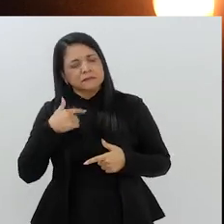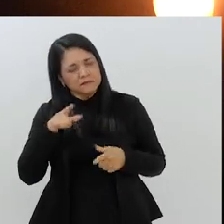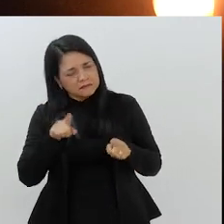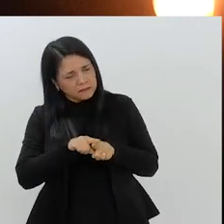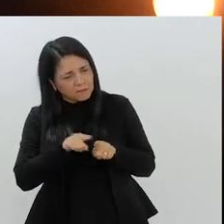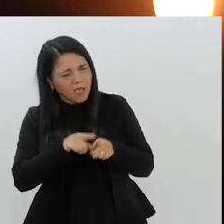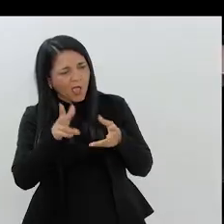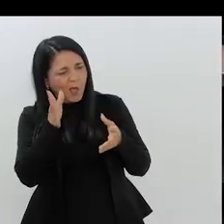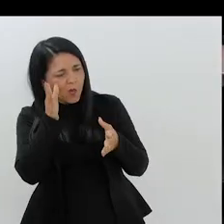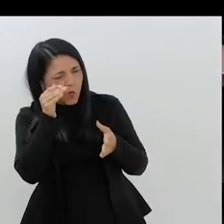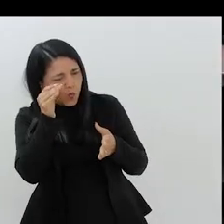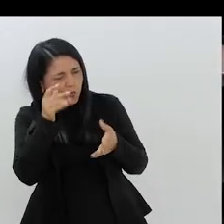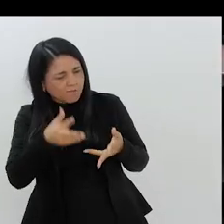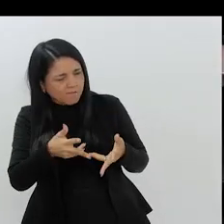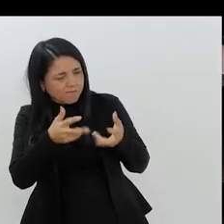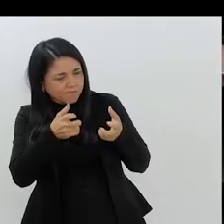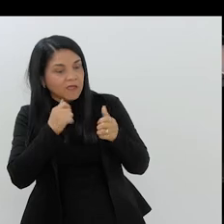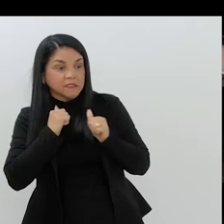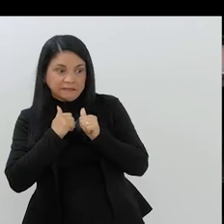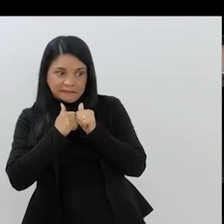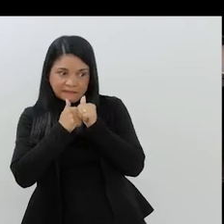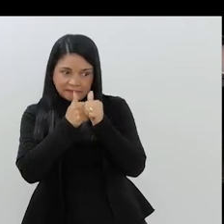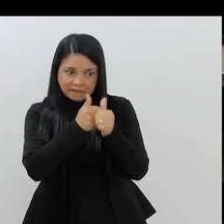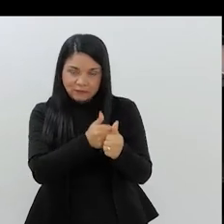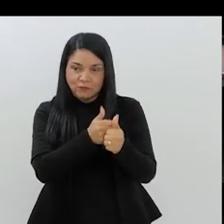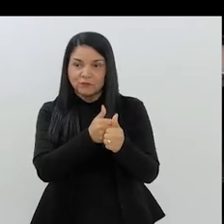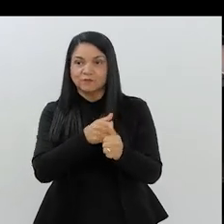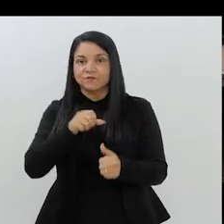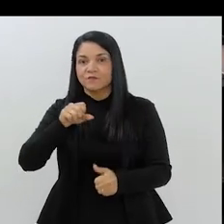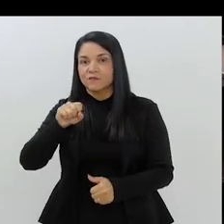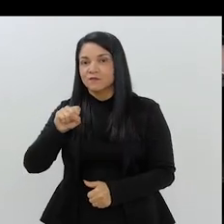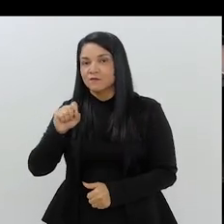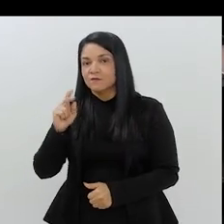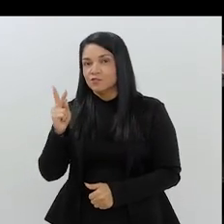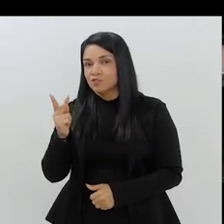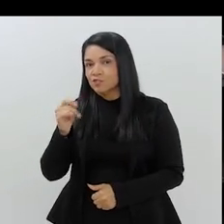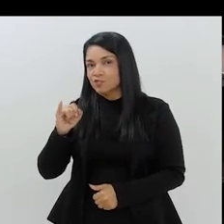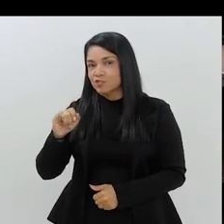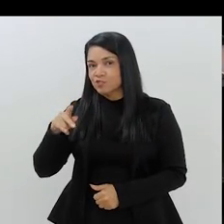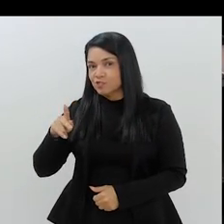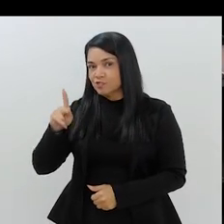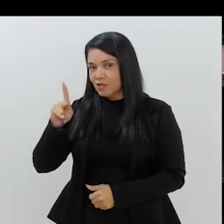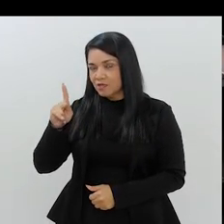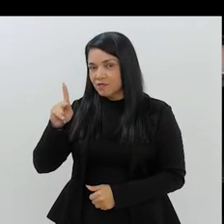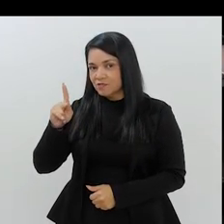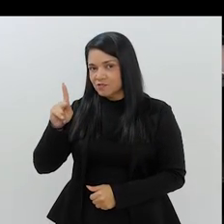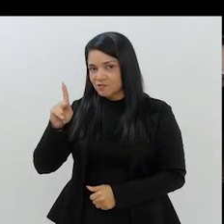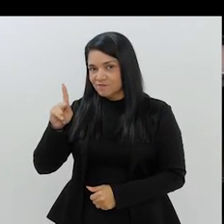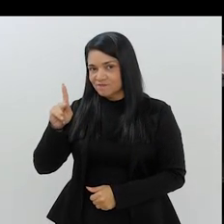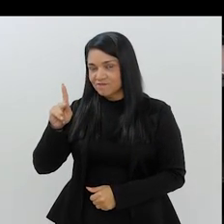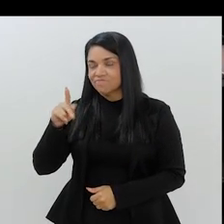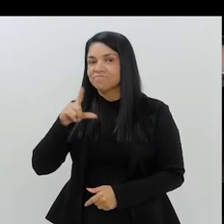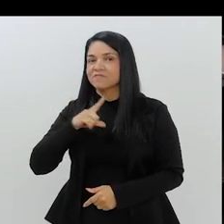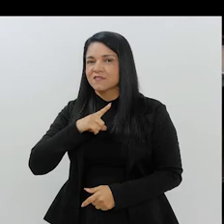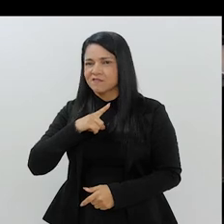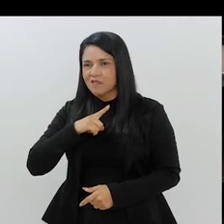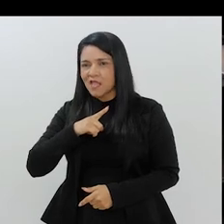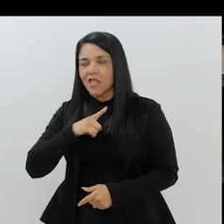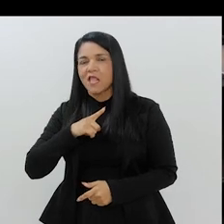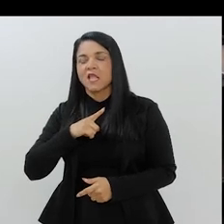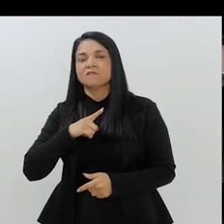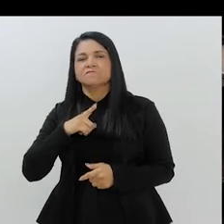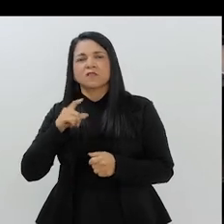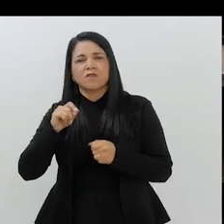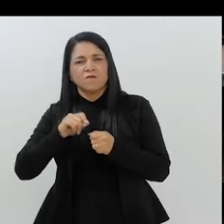sociais. E eu observo também e estou seguindo o Sheik Jihad, que tem feito